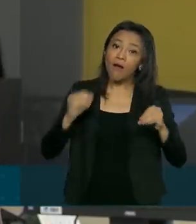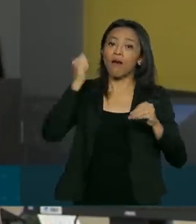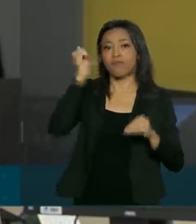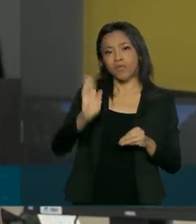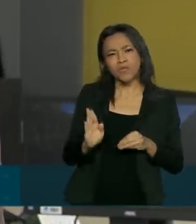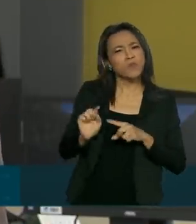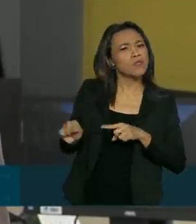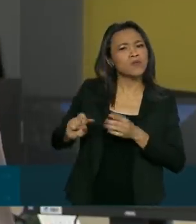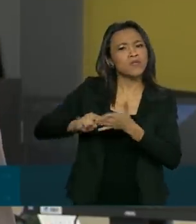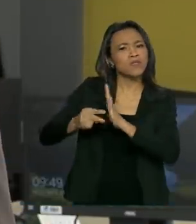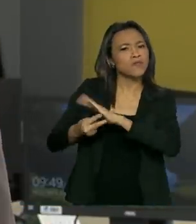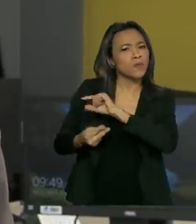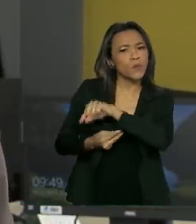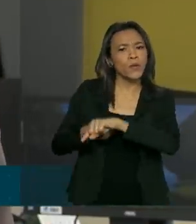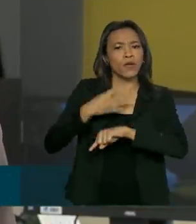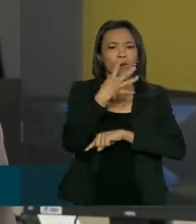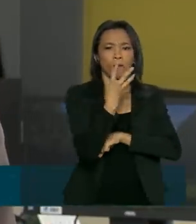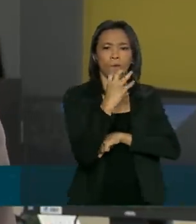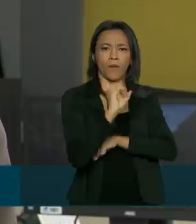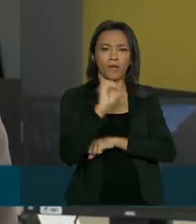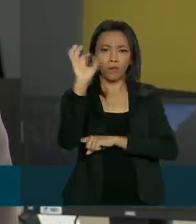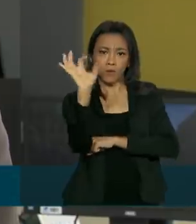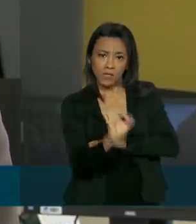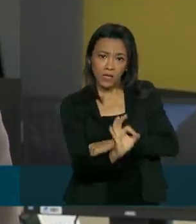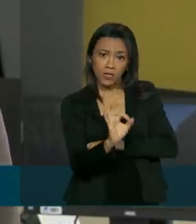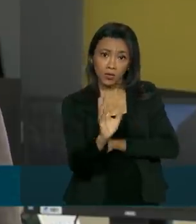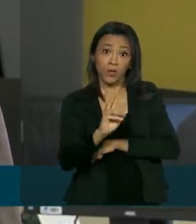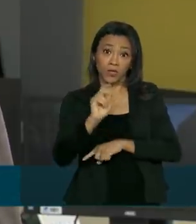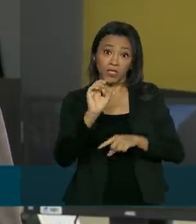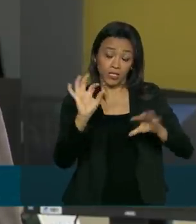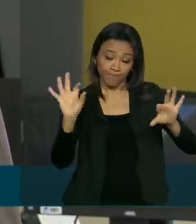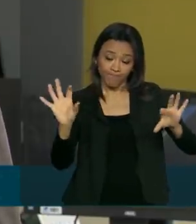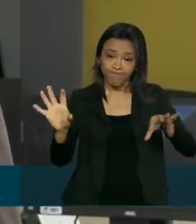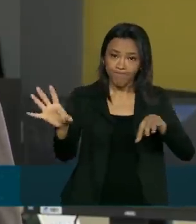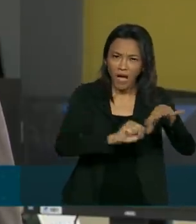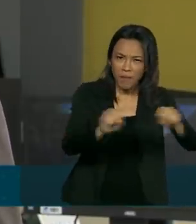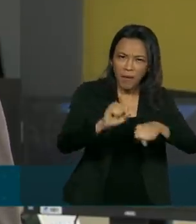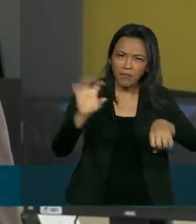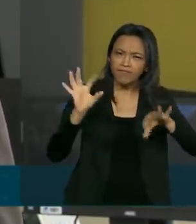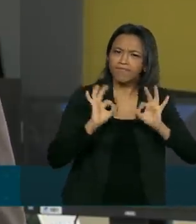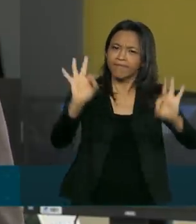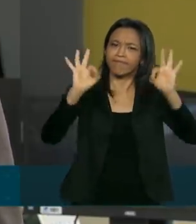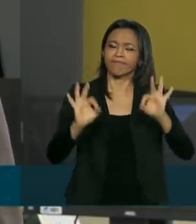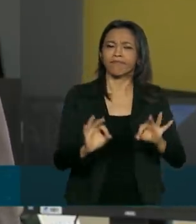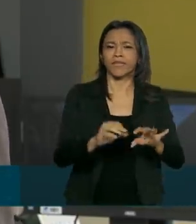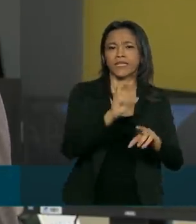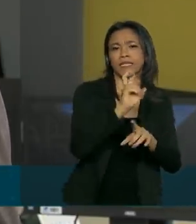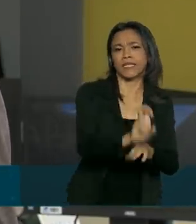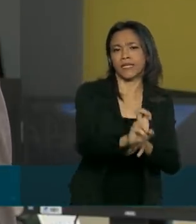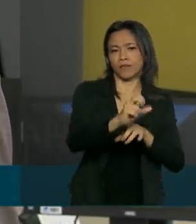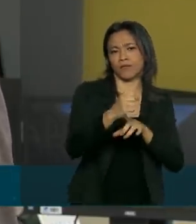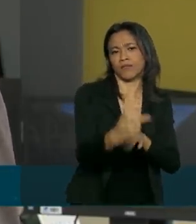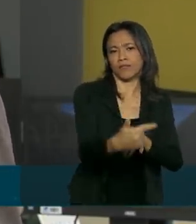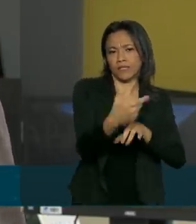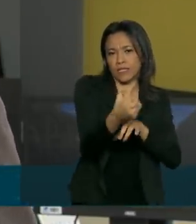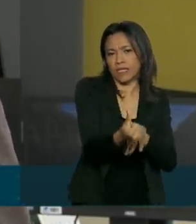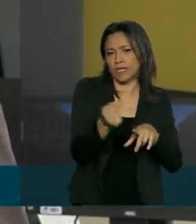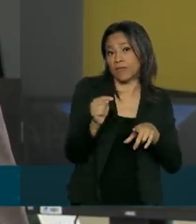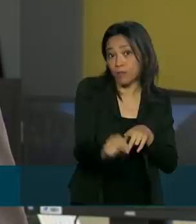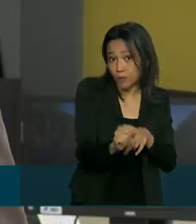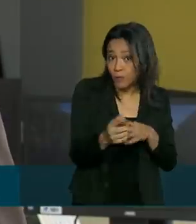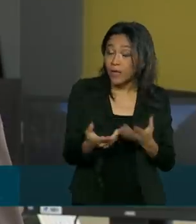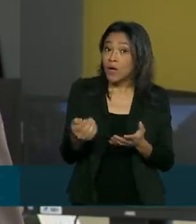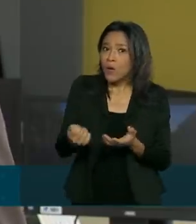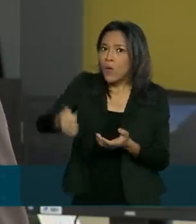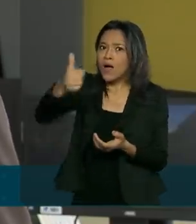Isso representa cerca de 40% do total de casos confirmados, que são pouco mais de 526 mil. Mas, infelizmente, quase 30 mil